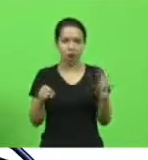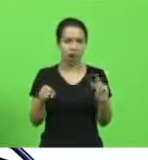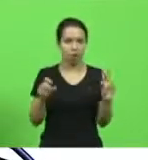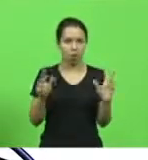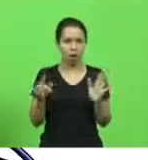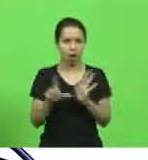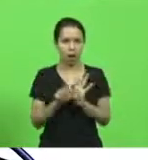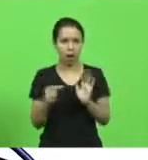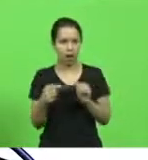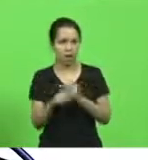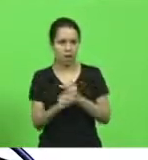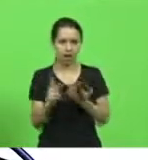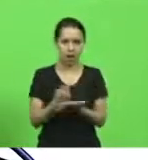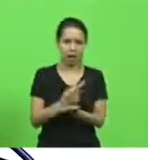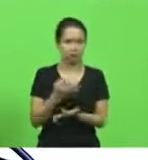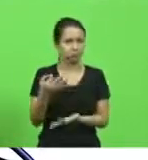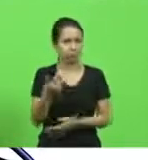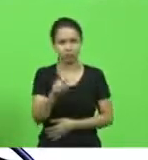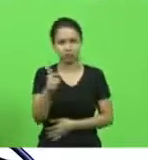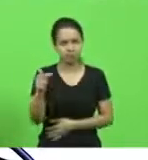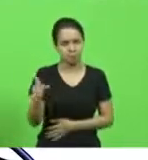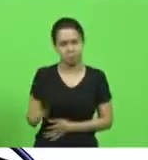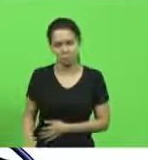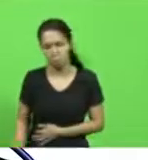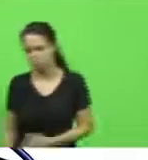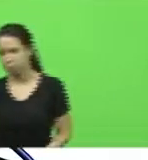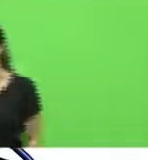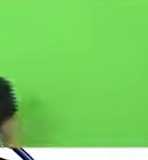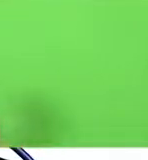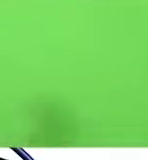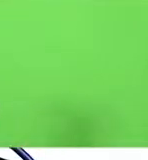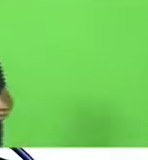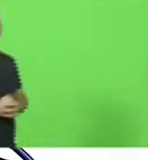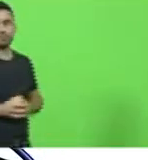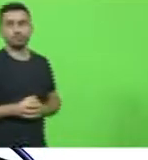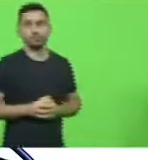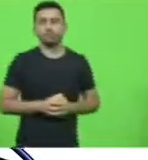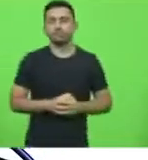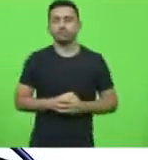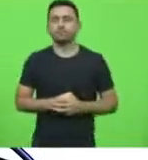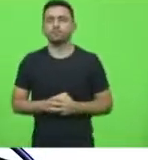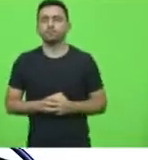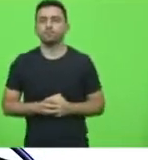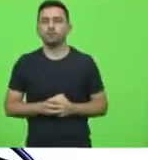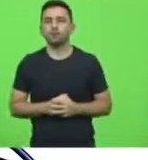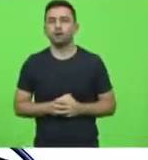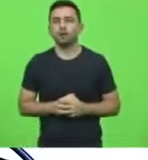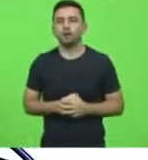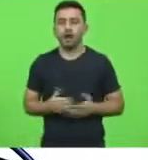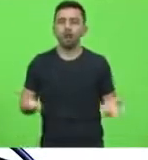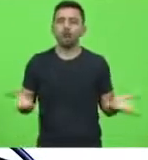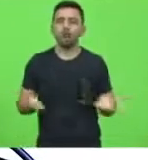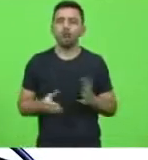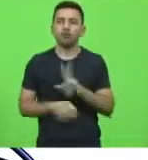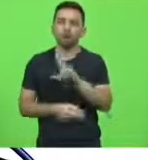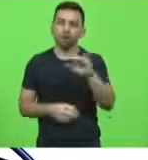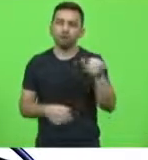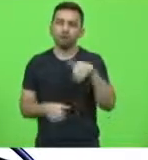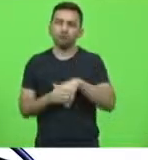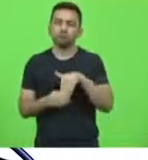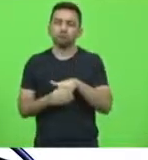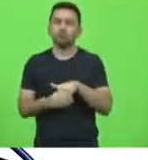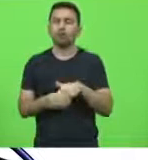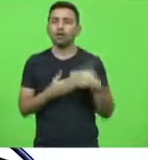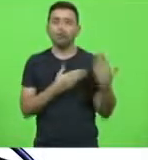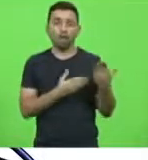ele está certo, aquele está errado. Está aqui, a gente vai votar. Isso aqui é um rito totalmente constitucional. A juíza